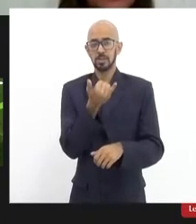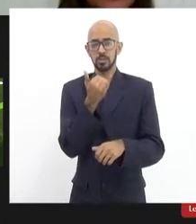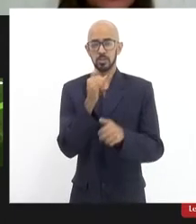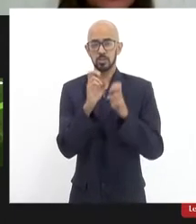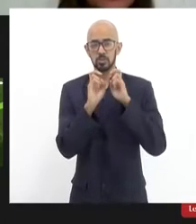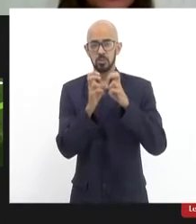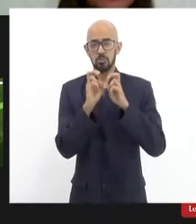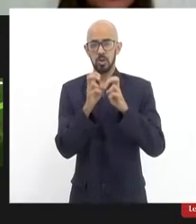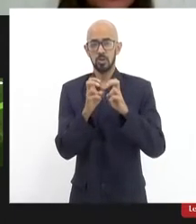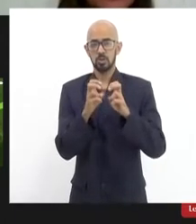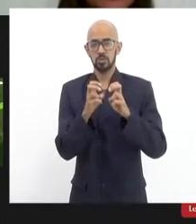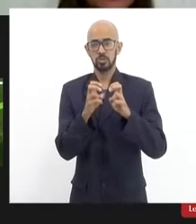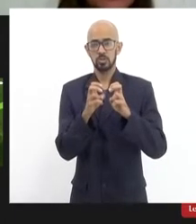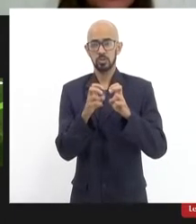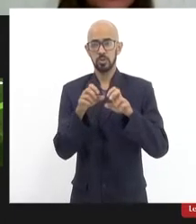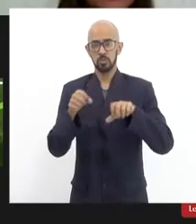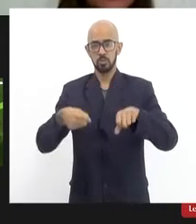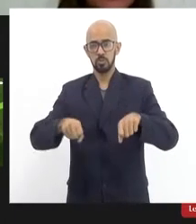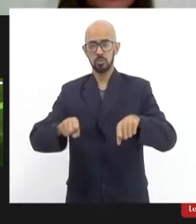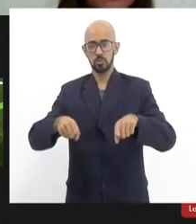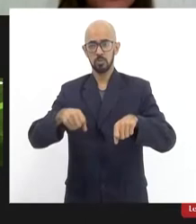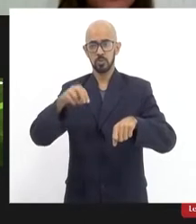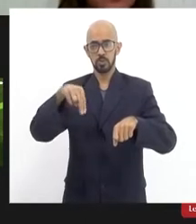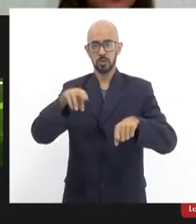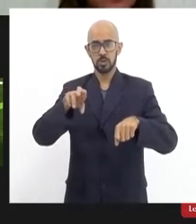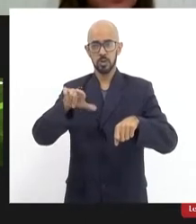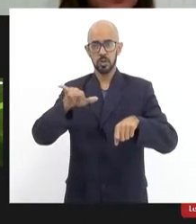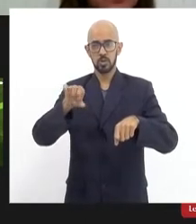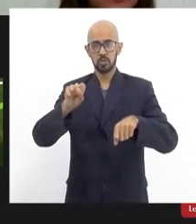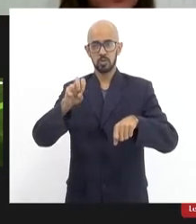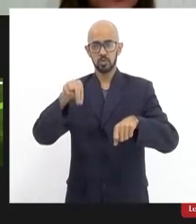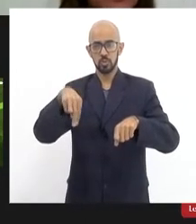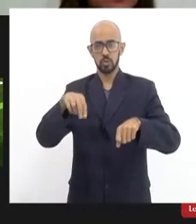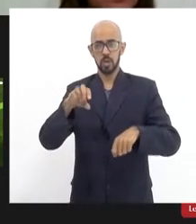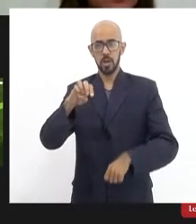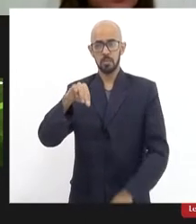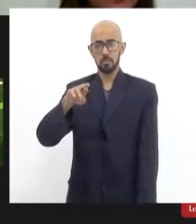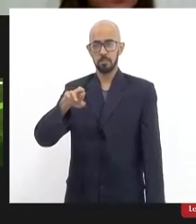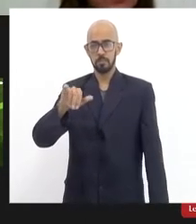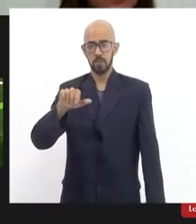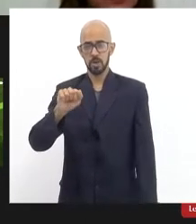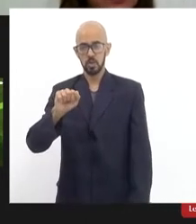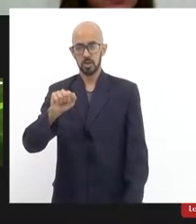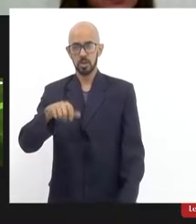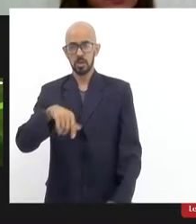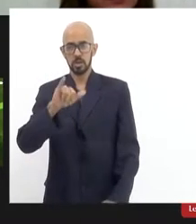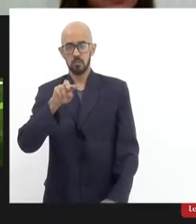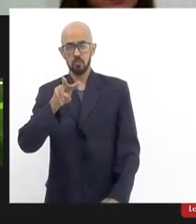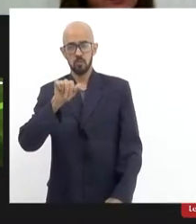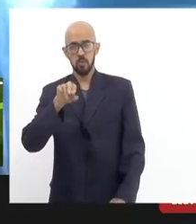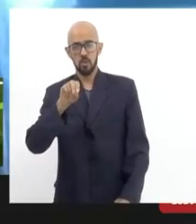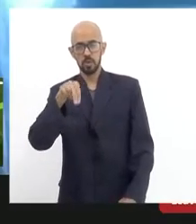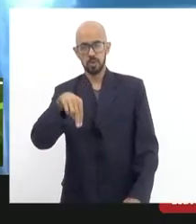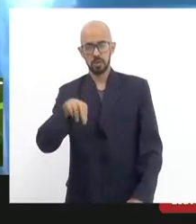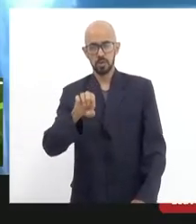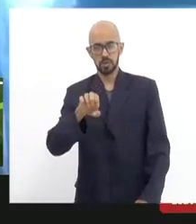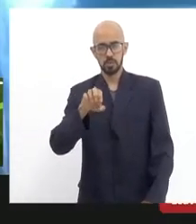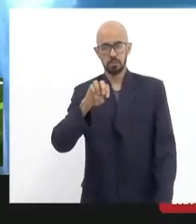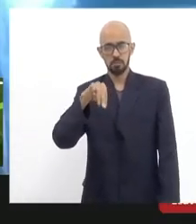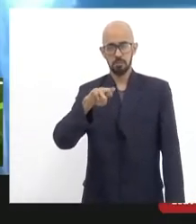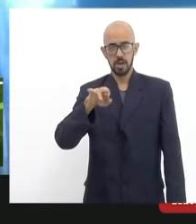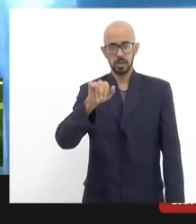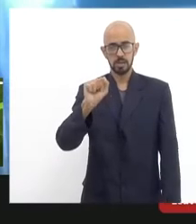Nelson Corrêa da Silva, a Cláudia Almeida Fernandes, João Batista Soares, Ivone da Silva, Maria Eduarda